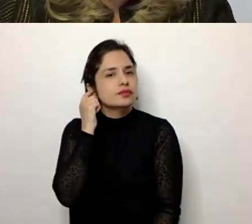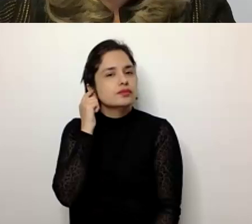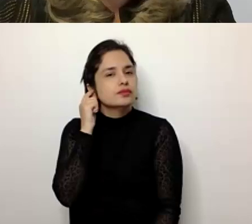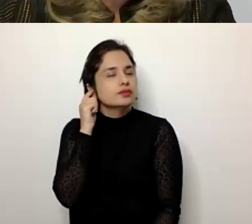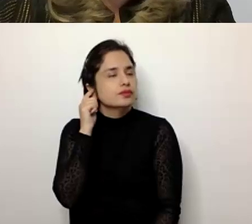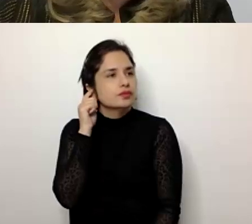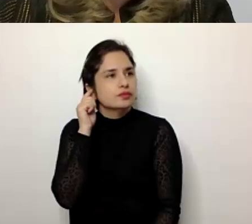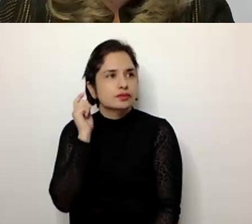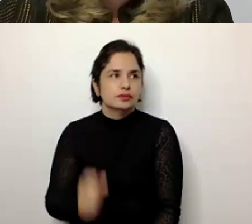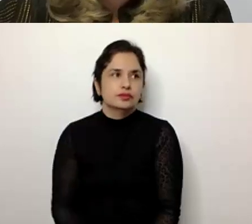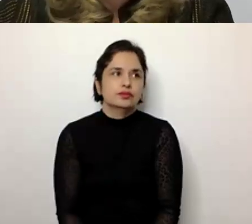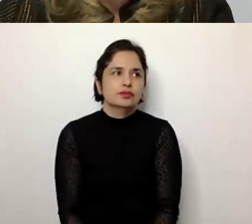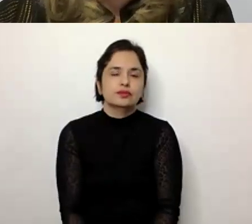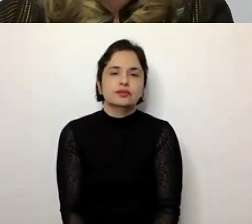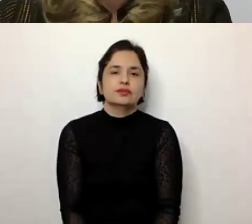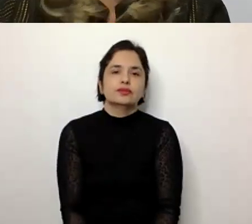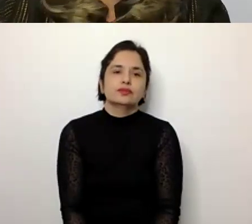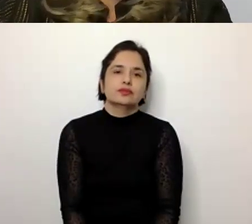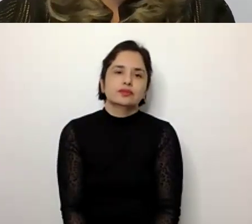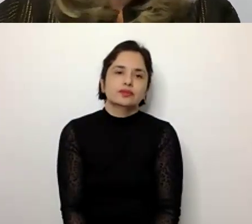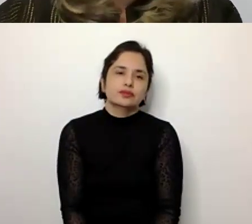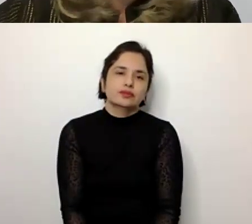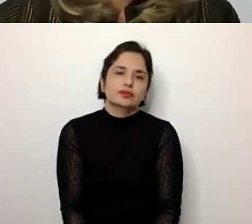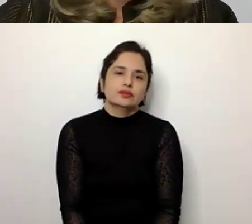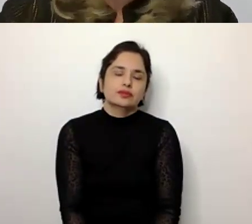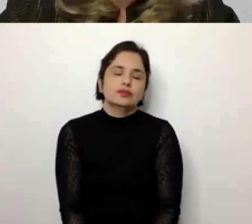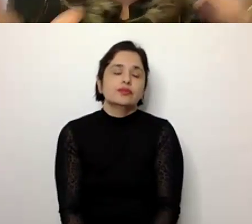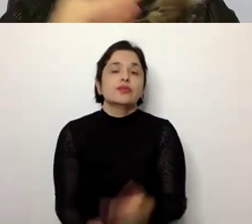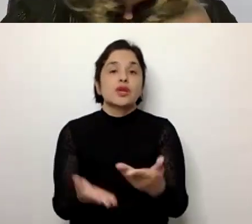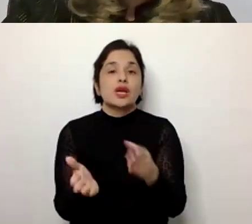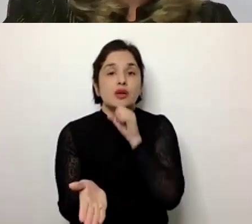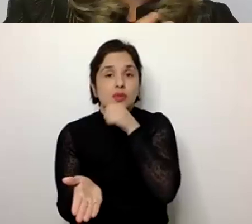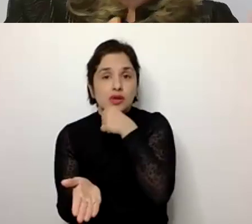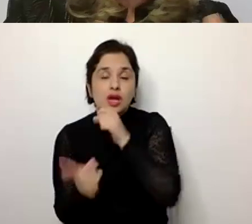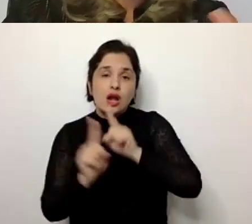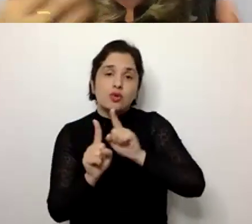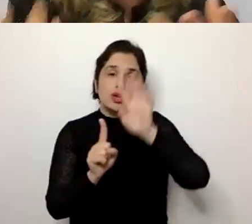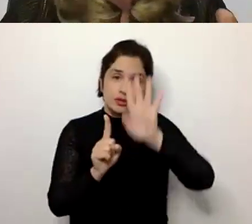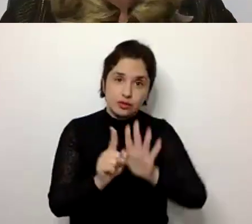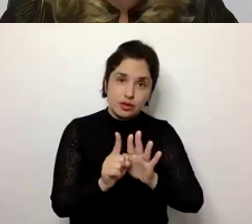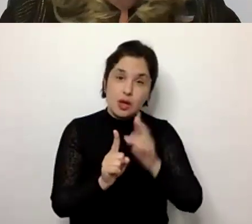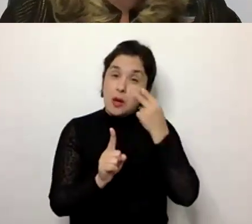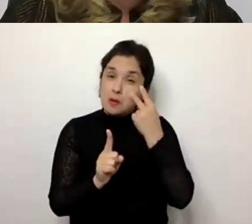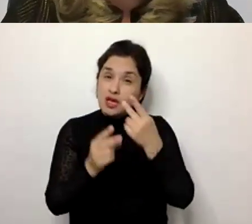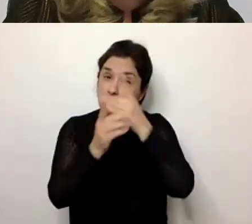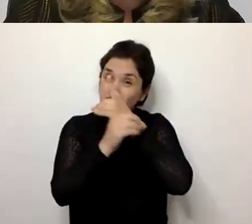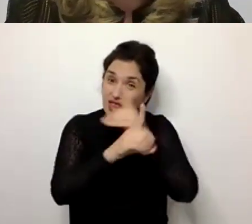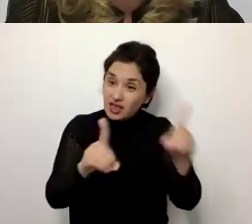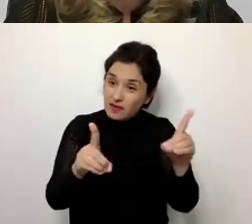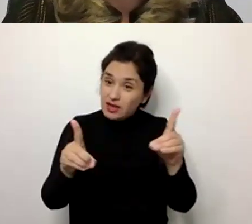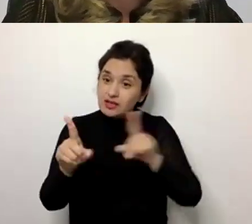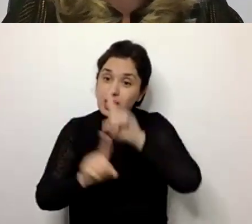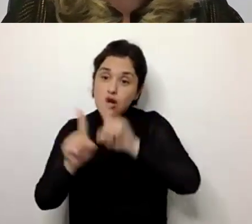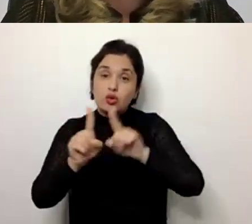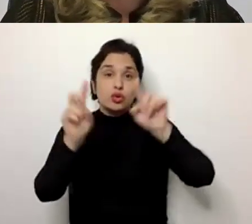o envelhecimento traz algumas características, considerando essa diversidade, mas também temos alguns